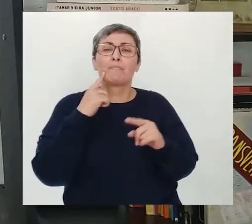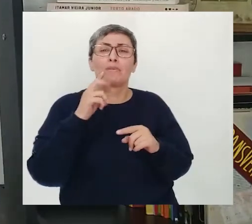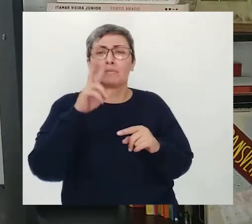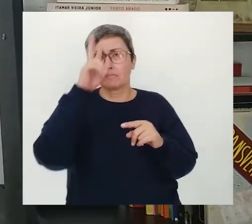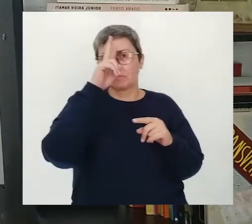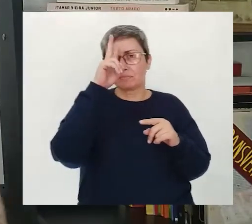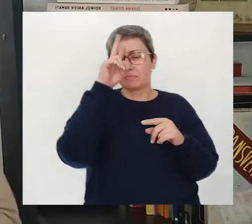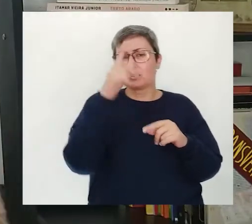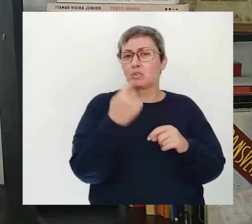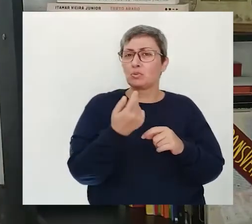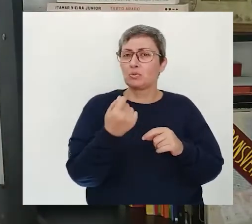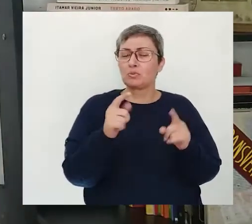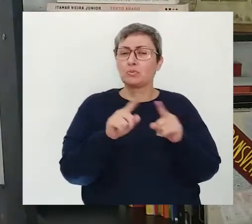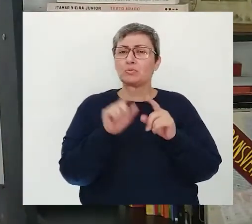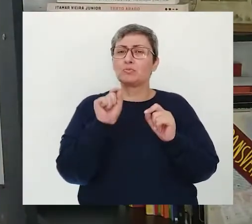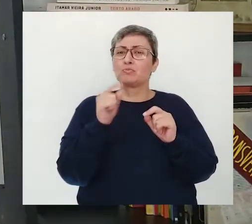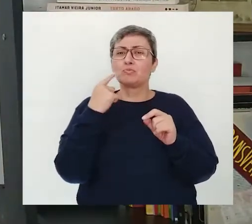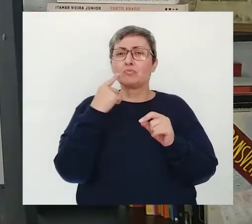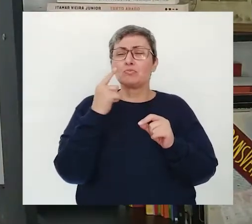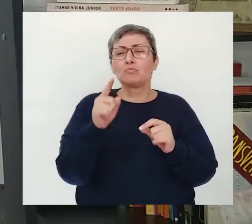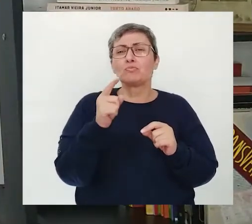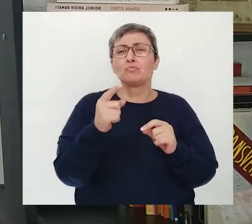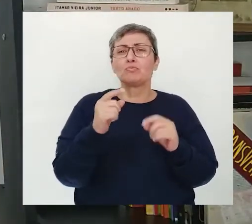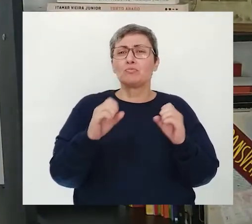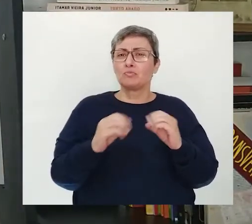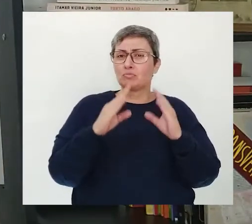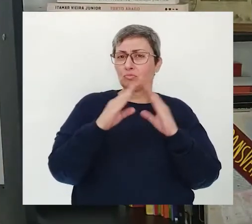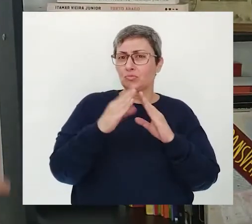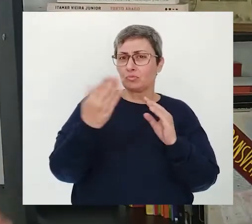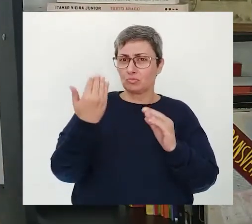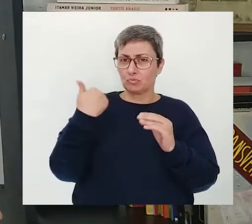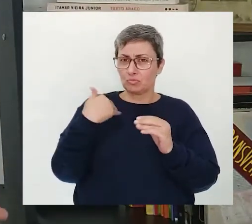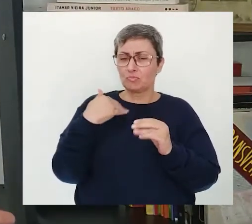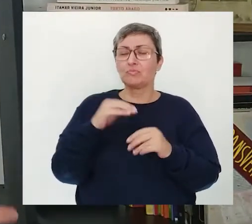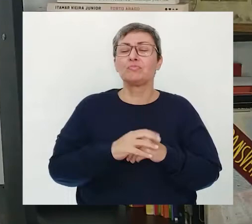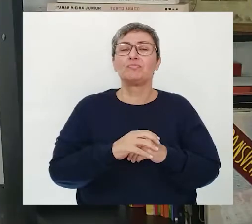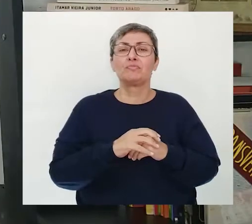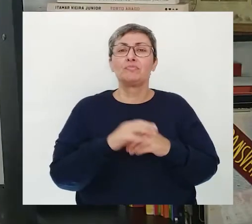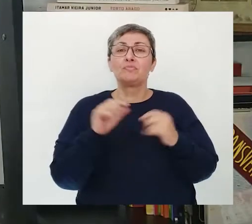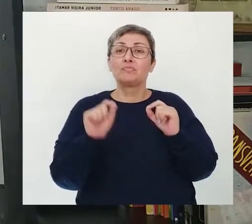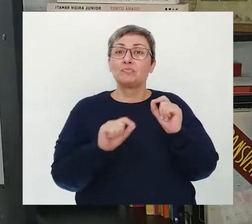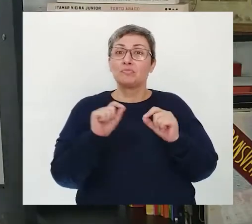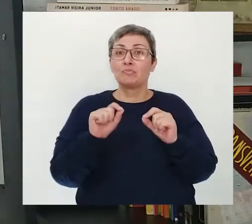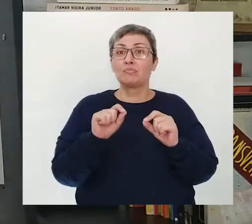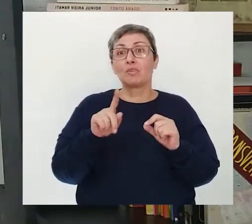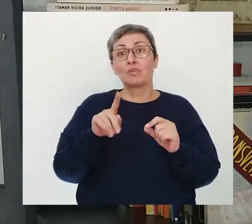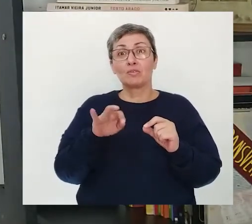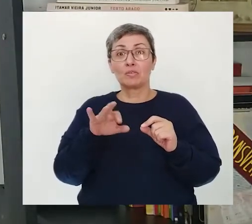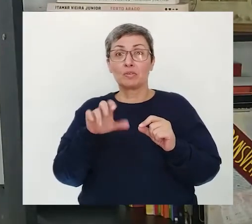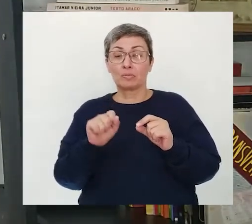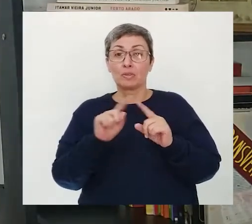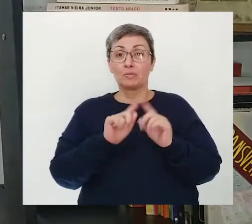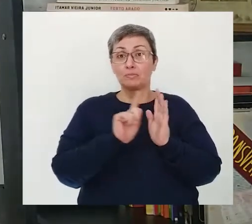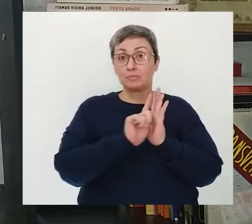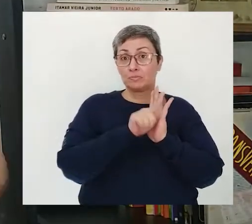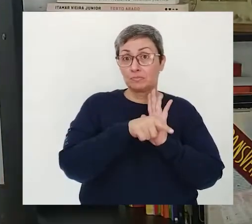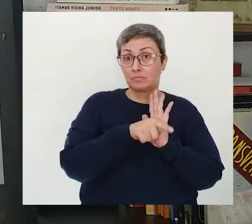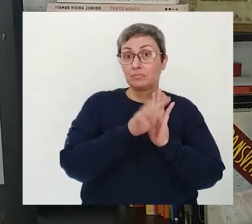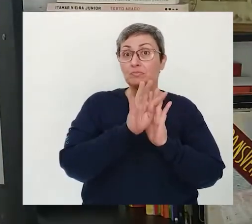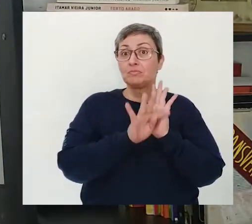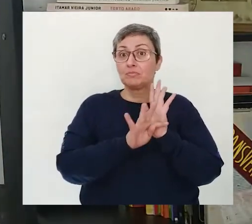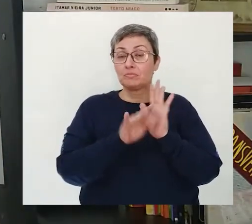vamos relembrar um pouquinho o que a gente viu no programa anterior, né? O poema, então, é um gênero